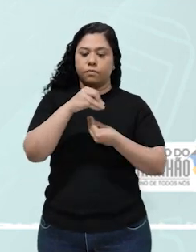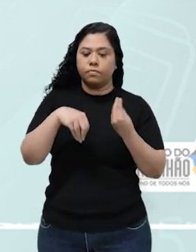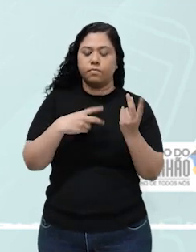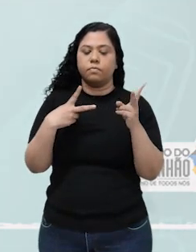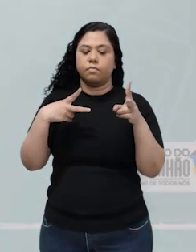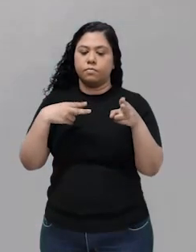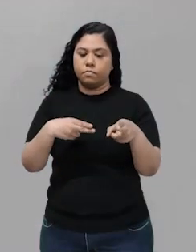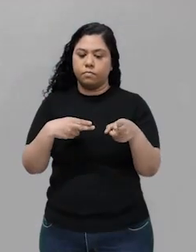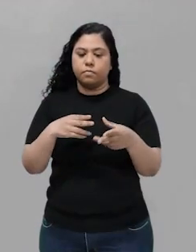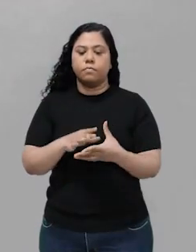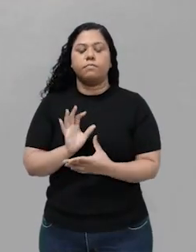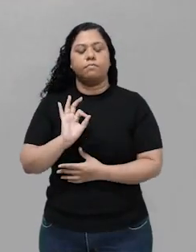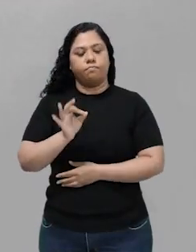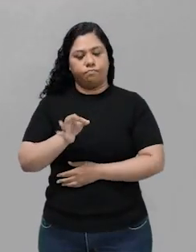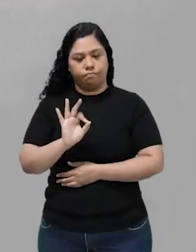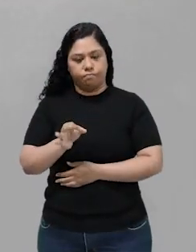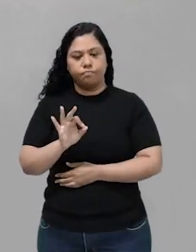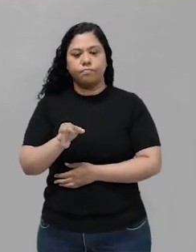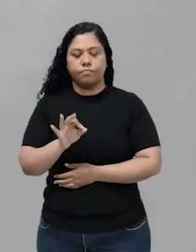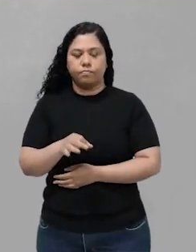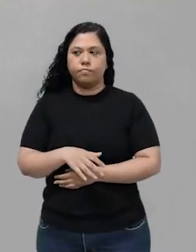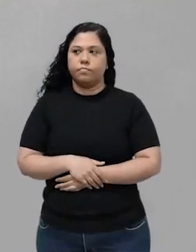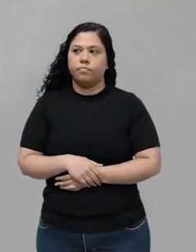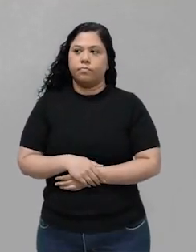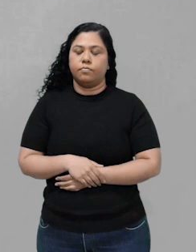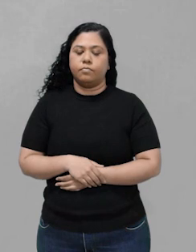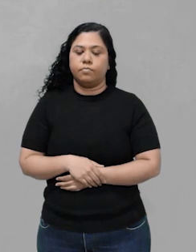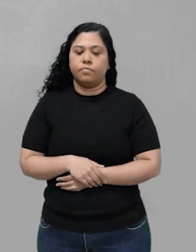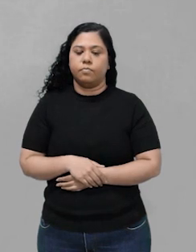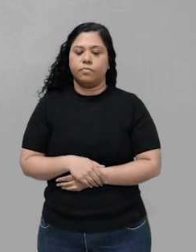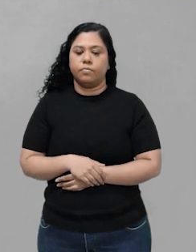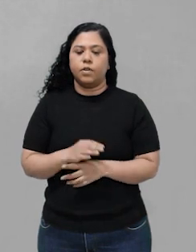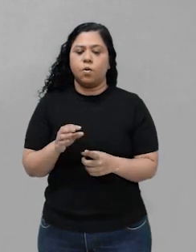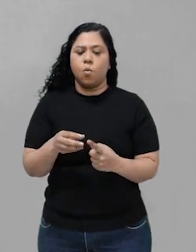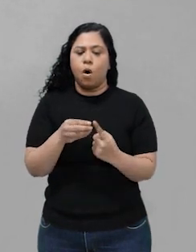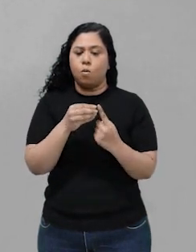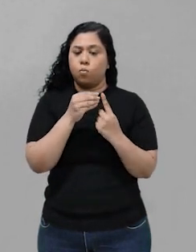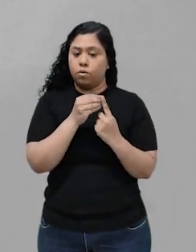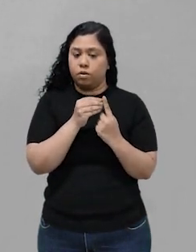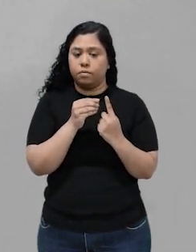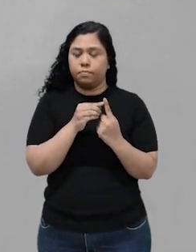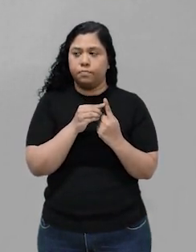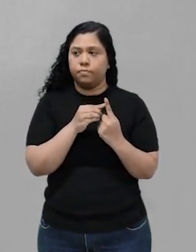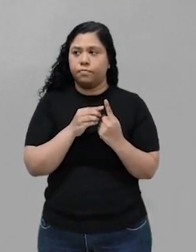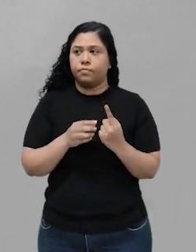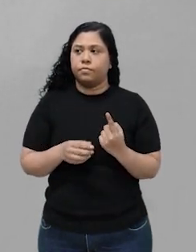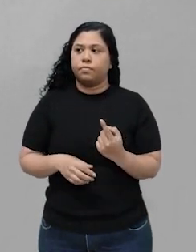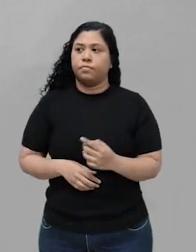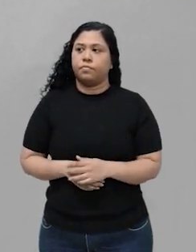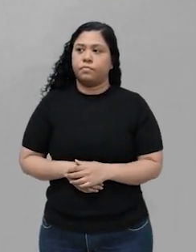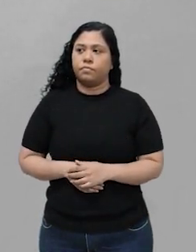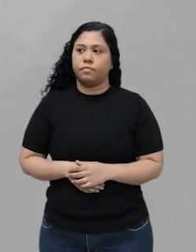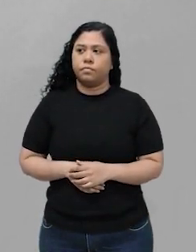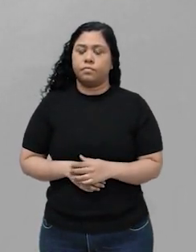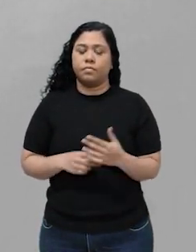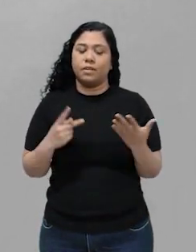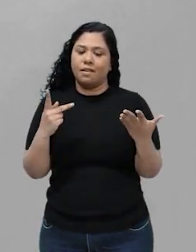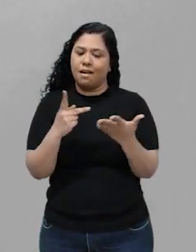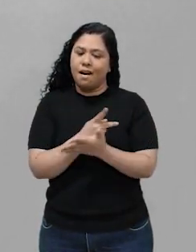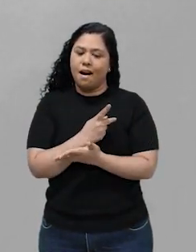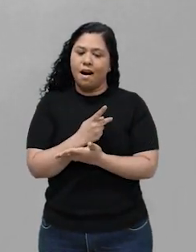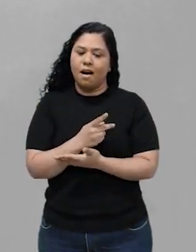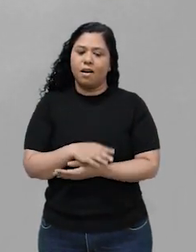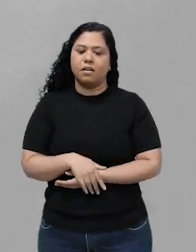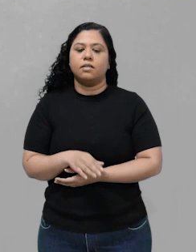as mesmas. Também está correto. Então, a única alternativa que elas estão